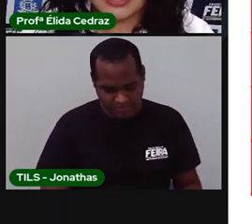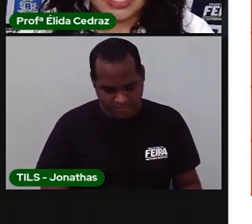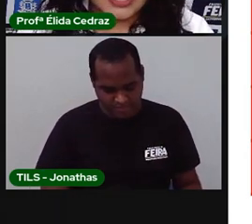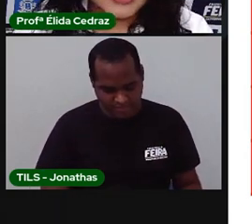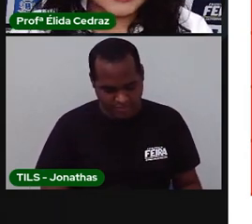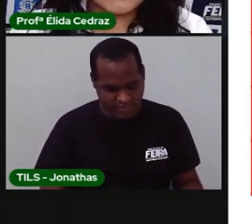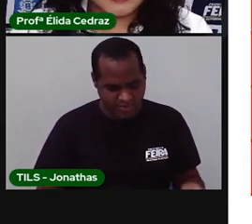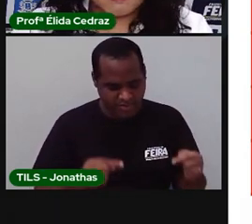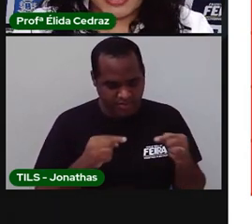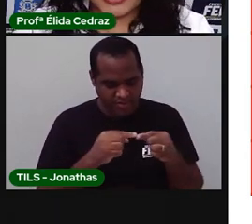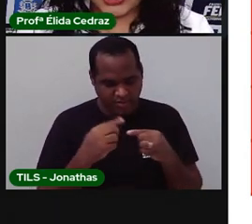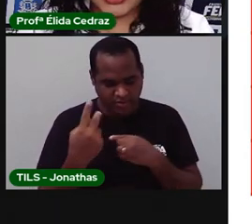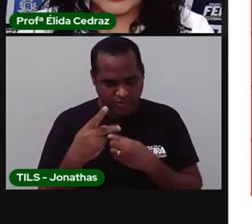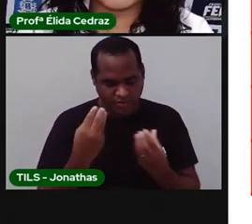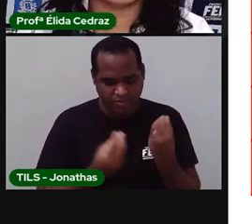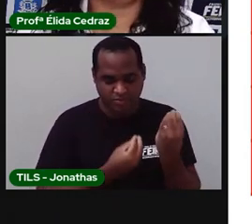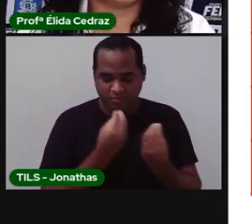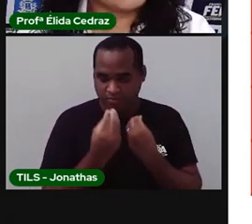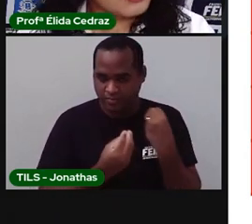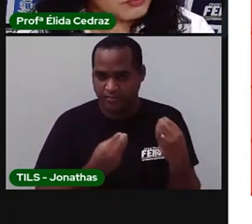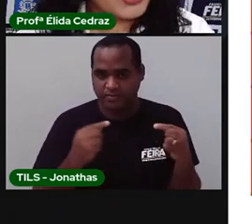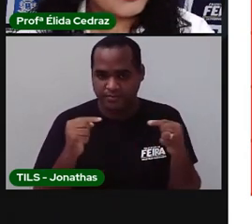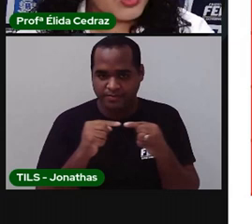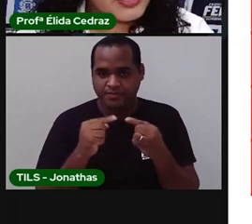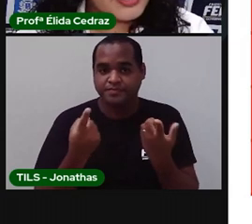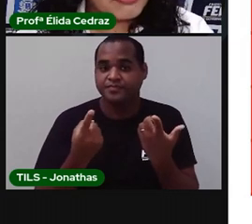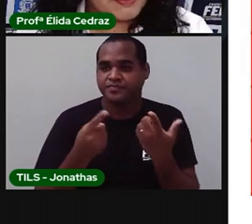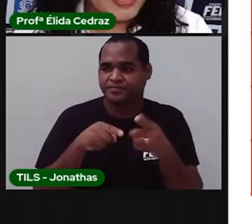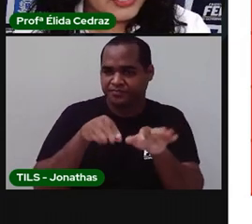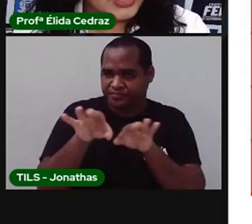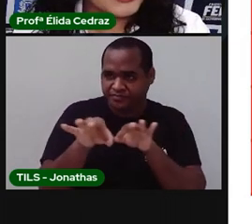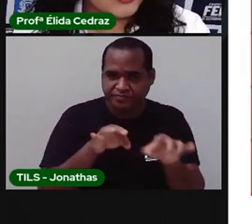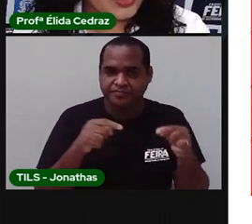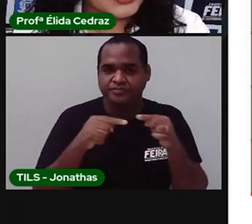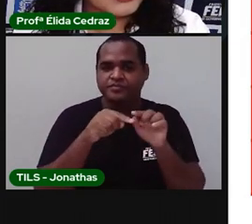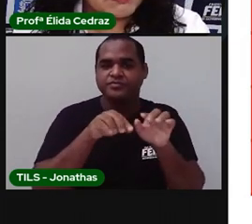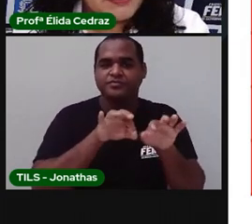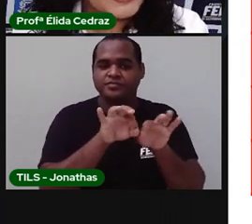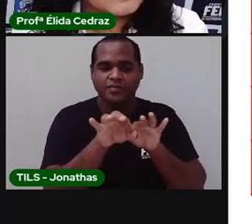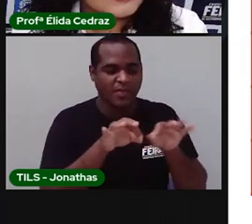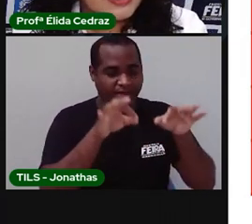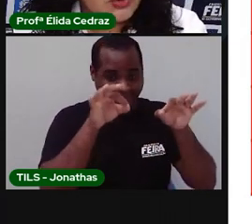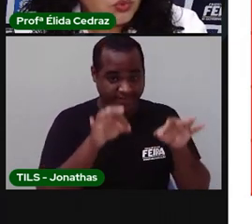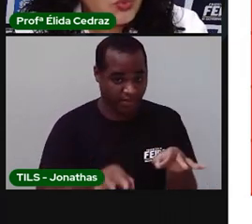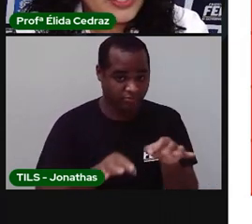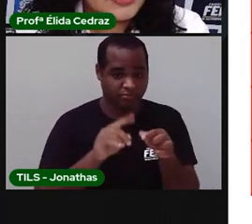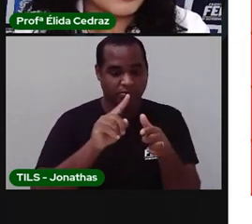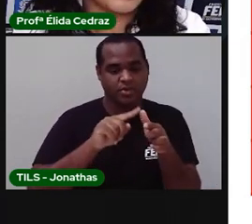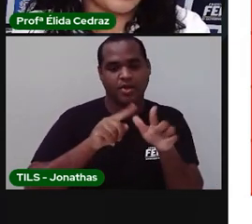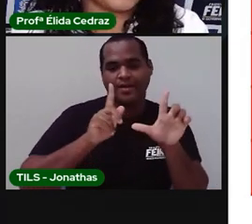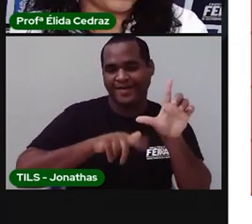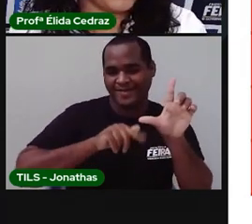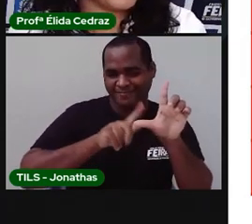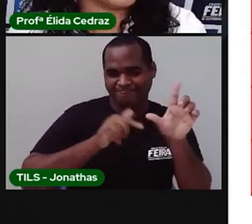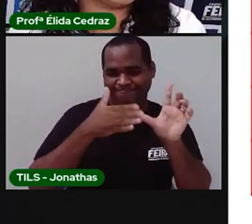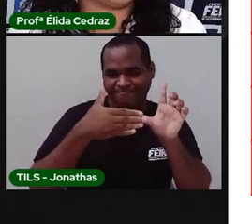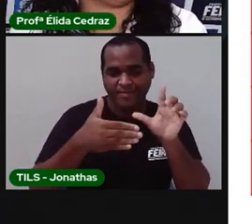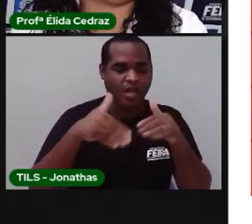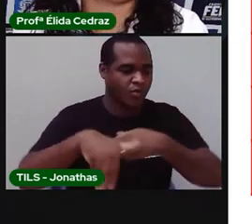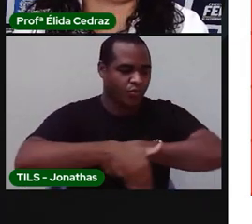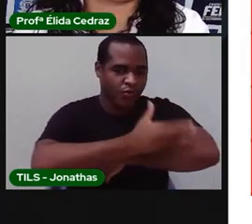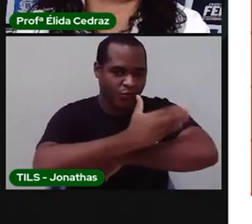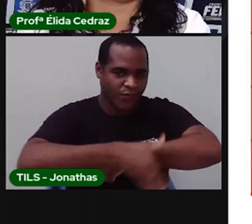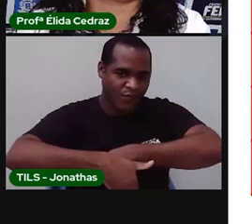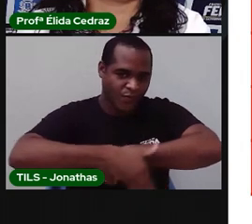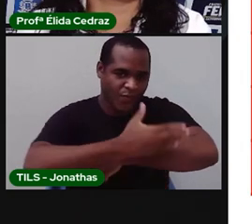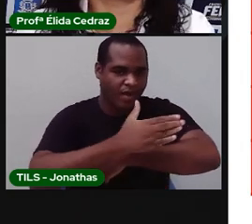cartas e elas vêm amarradinhas em ordem alfabética e em ordem pelas ruas. As ruas estão